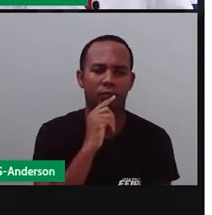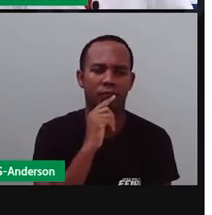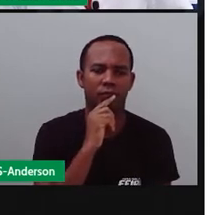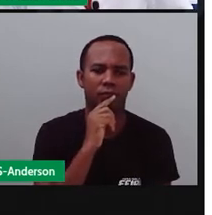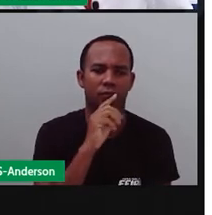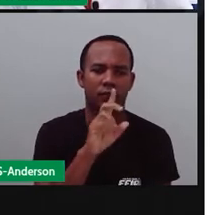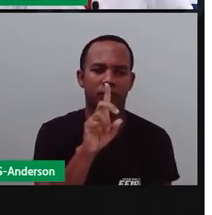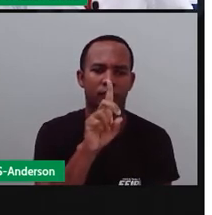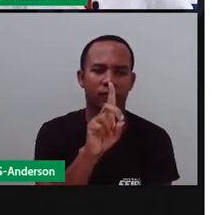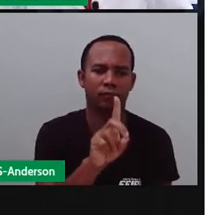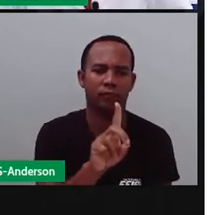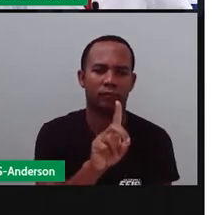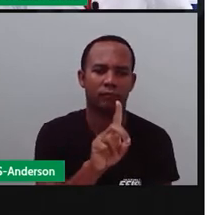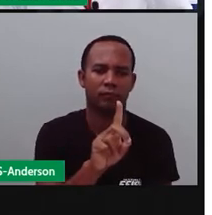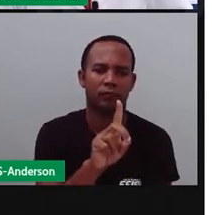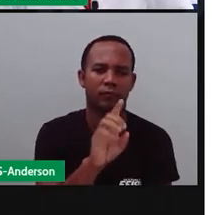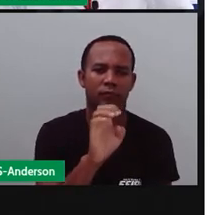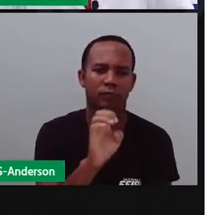Debaixo.